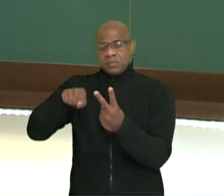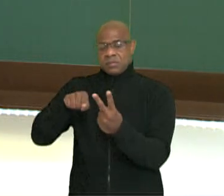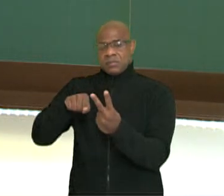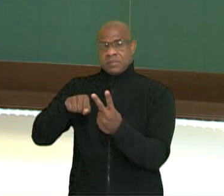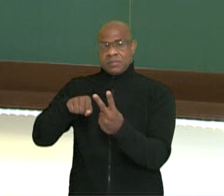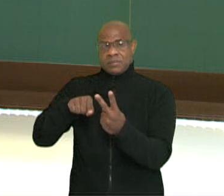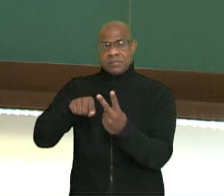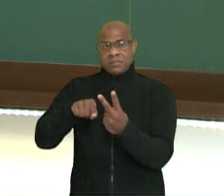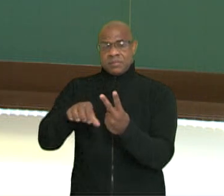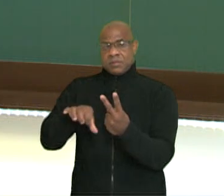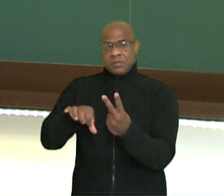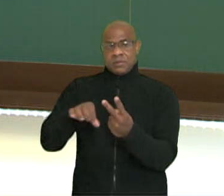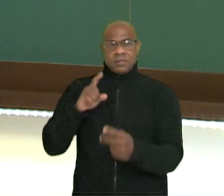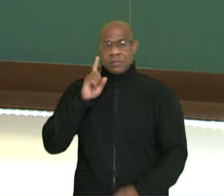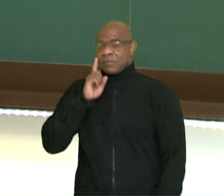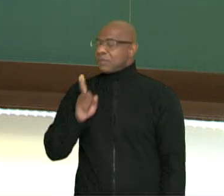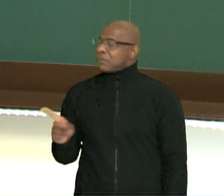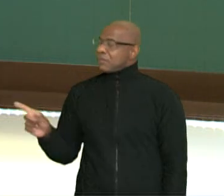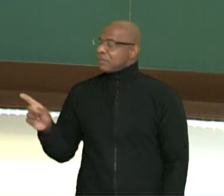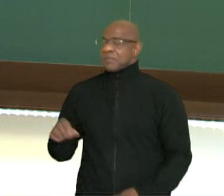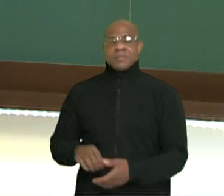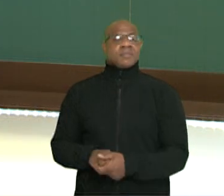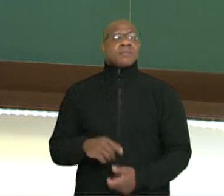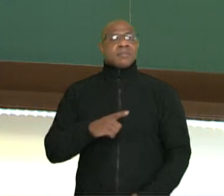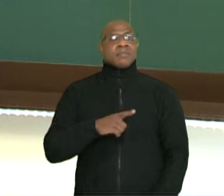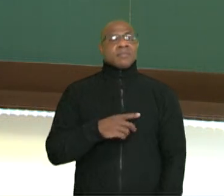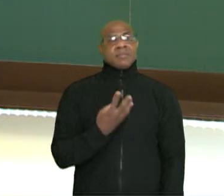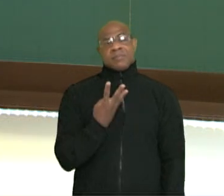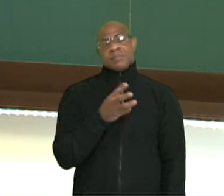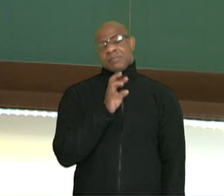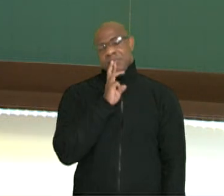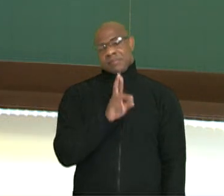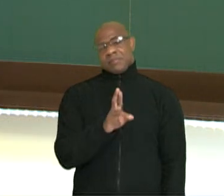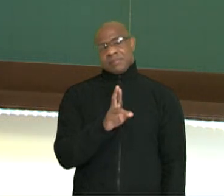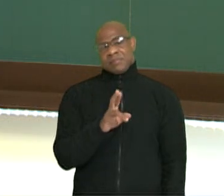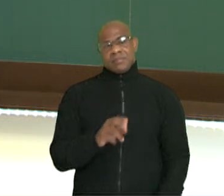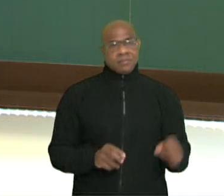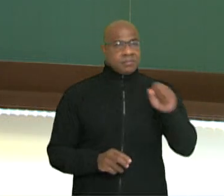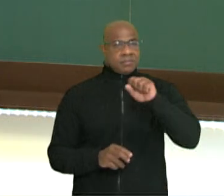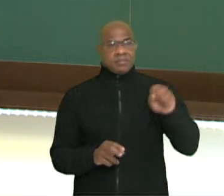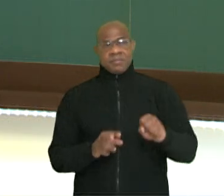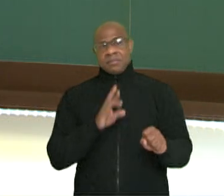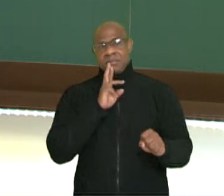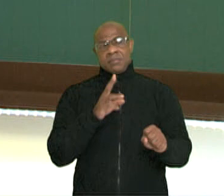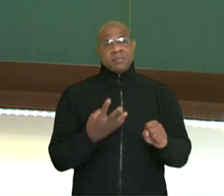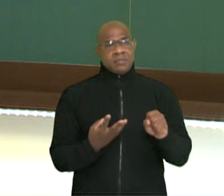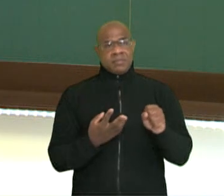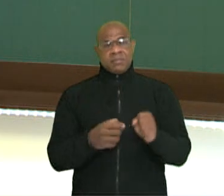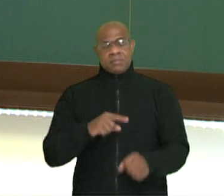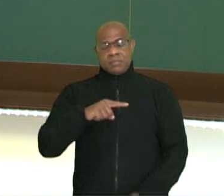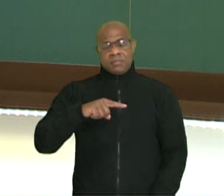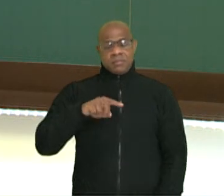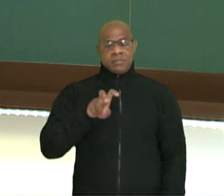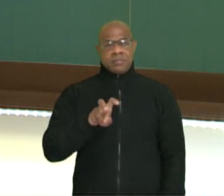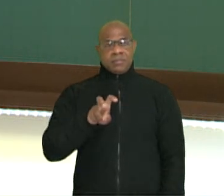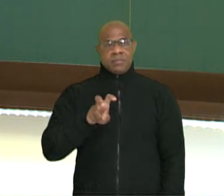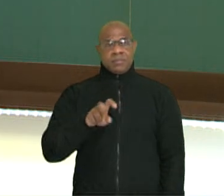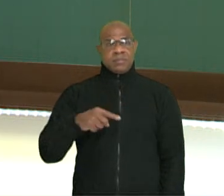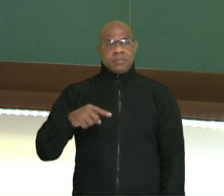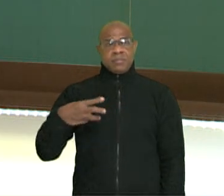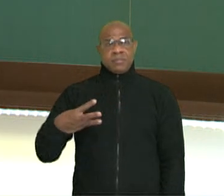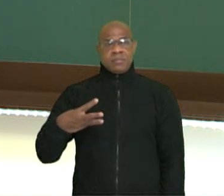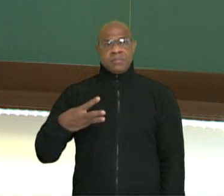3. Então aqui eu tenho as quatro soluções. Olha lá, ó. A solução da equação biquadrada são quatro respostas. Menos 5,